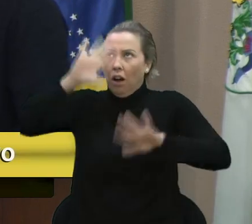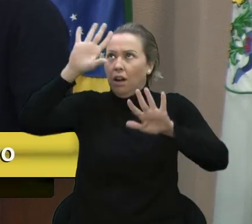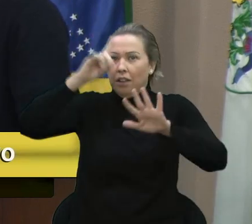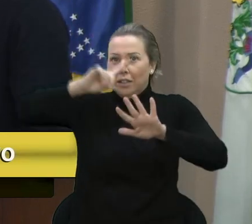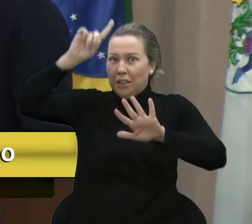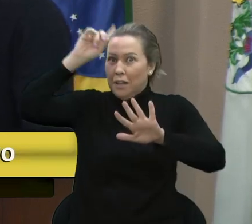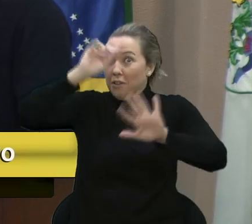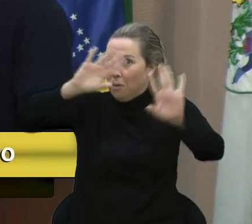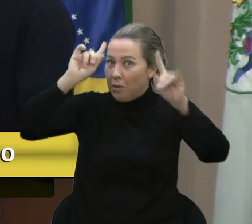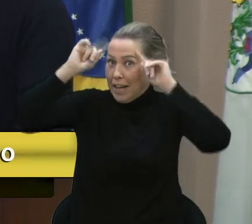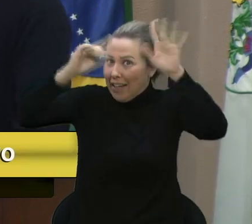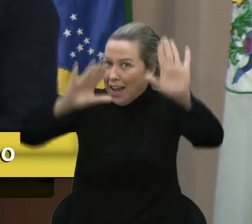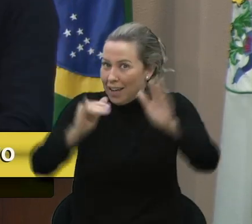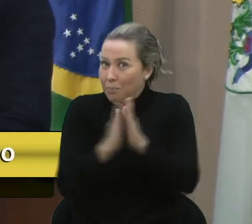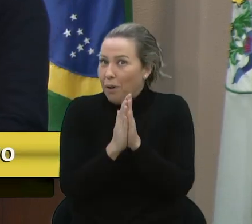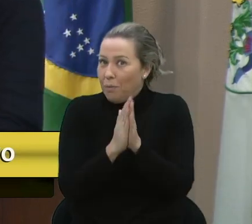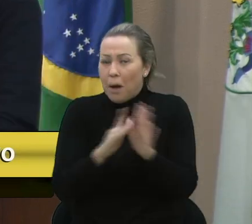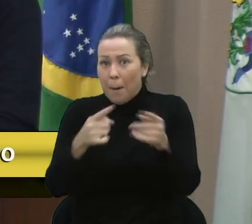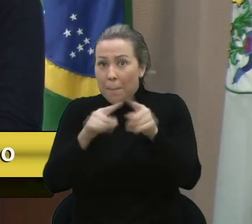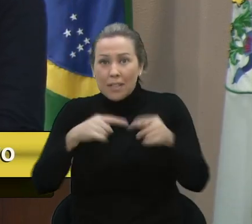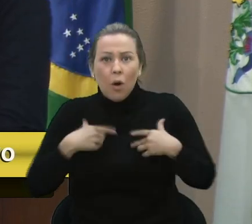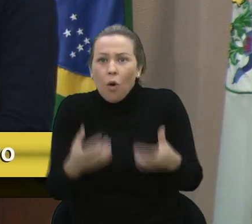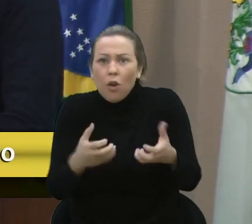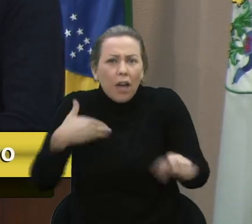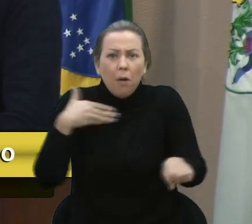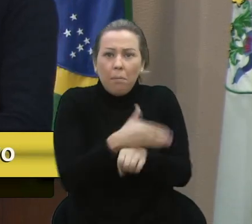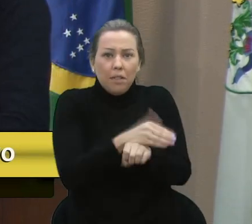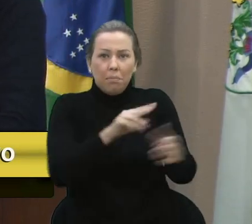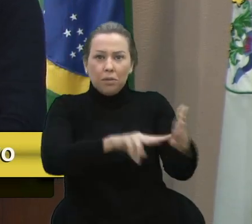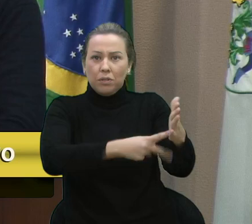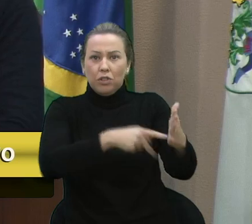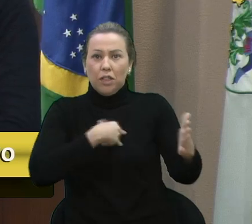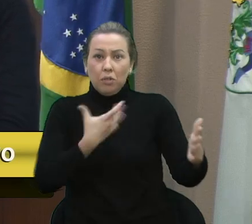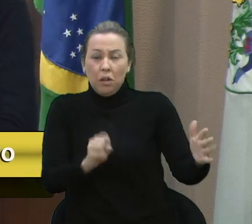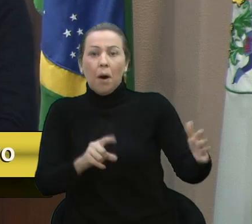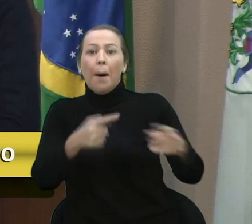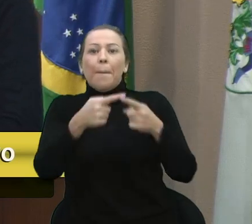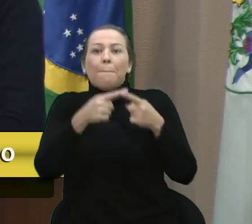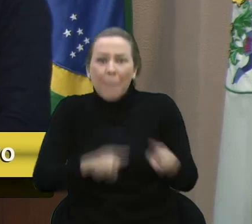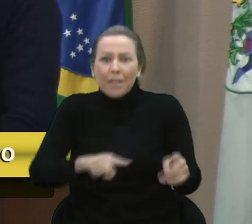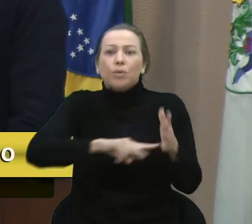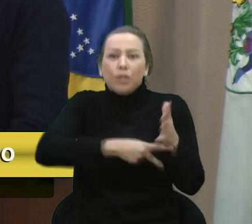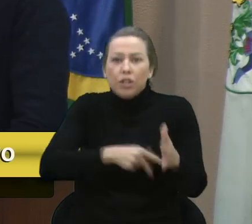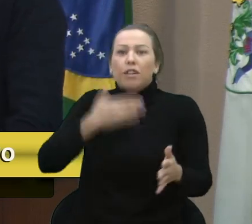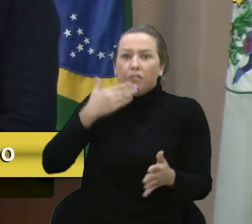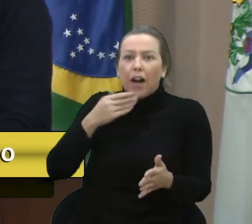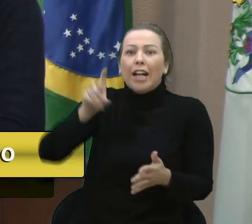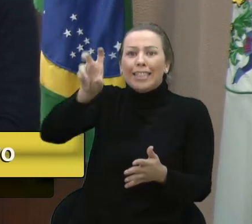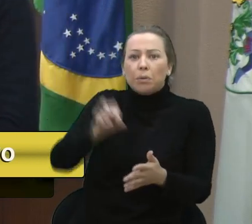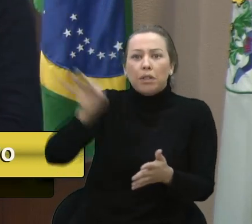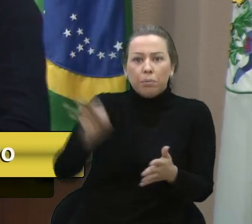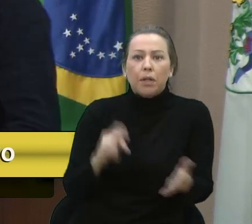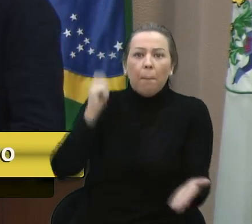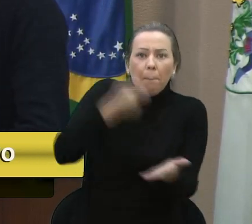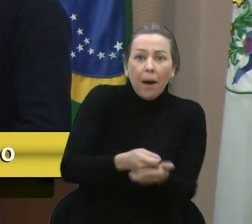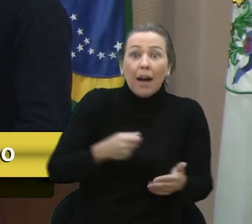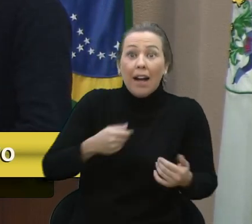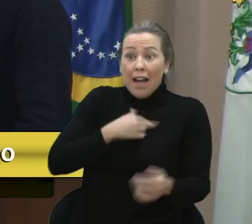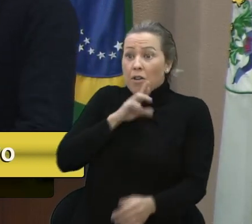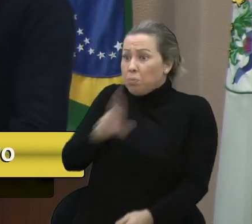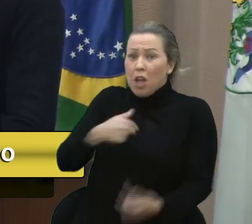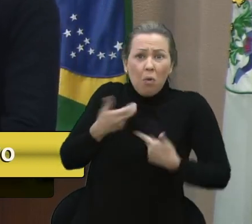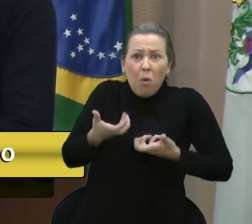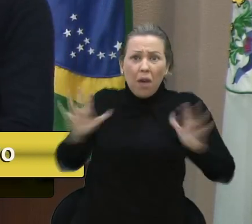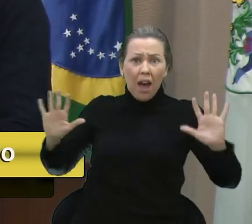bom nós nem dar ideia. Mas eu não quero participar. Não, mas o sindicato diz que você tem que dar 50% do seu salário. Não, mas eu não